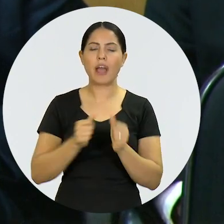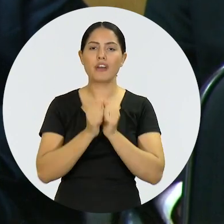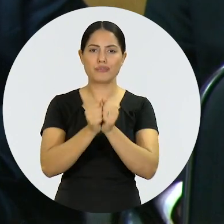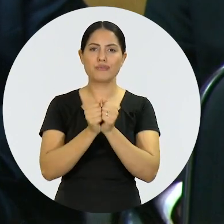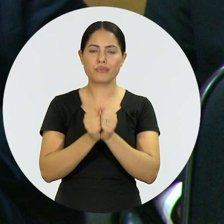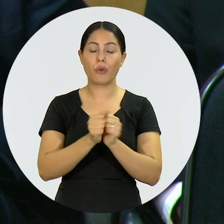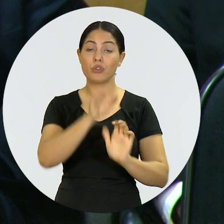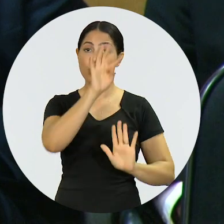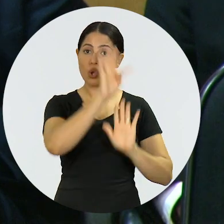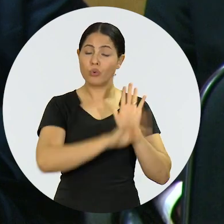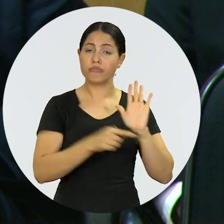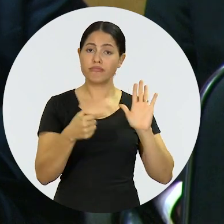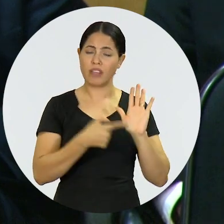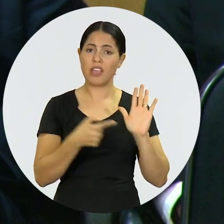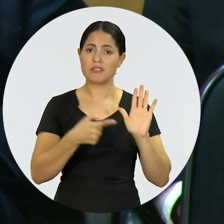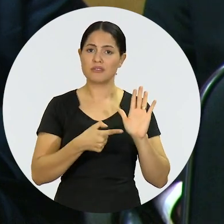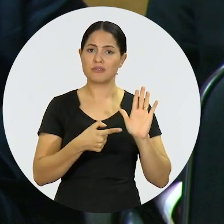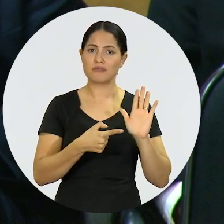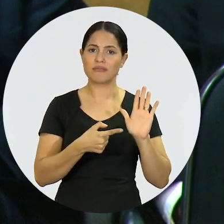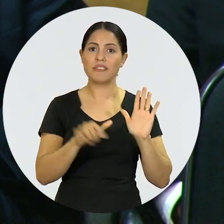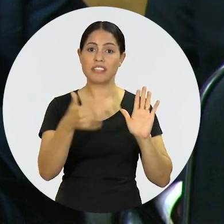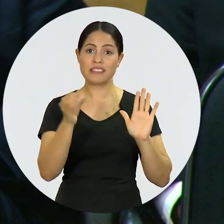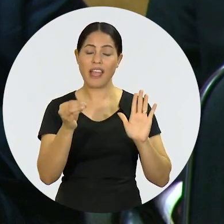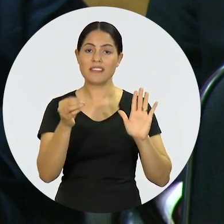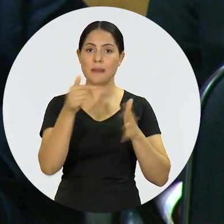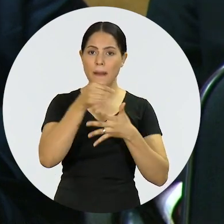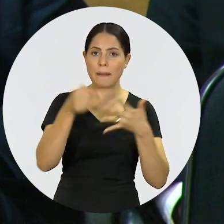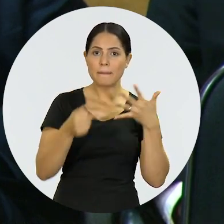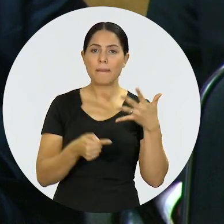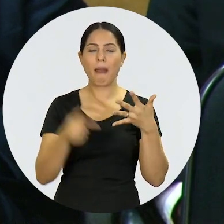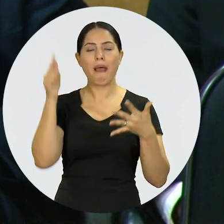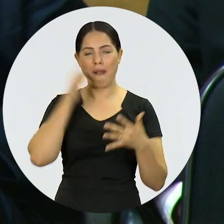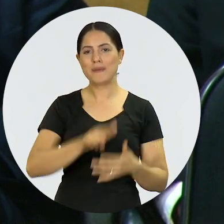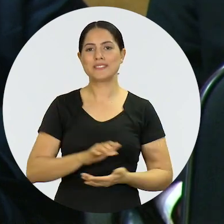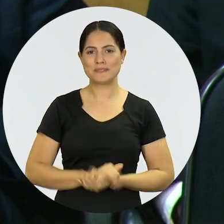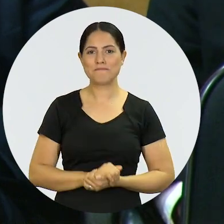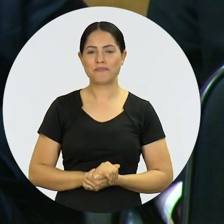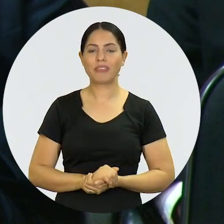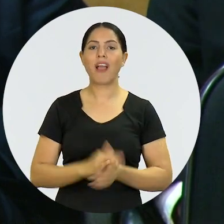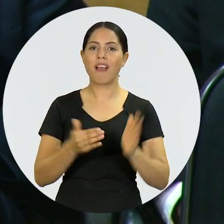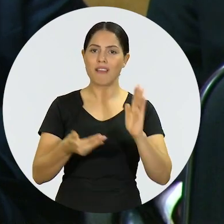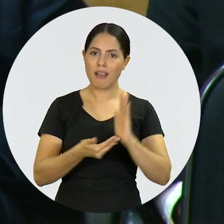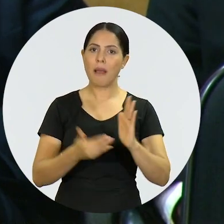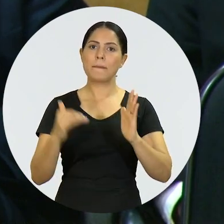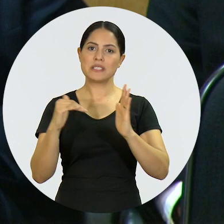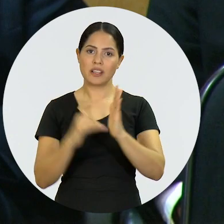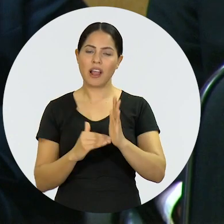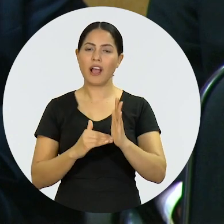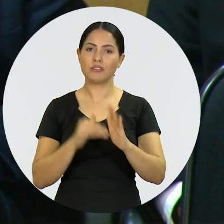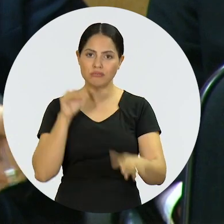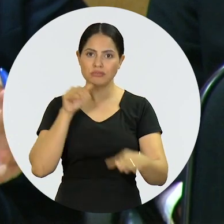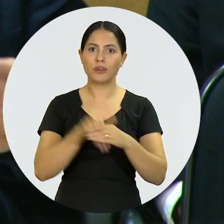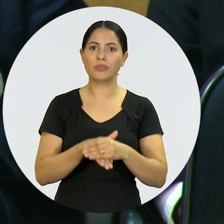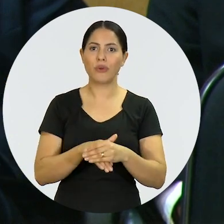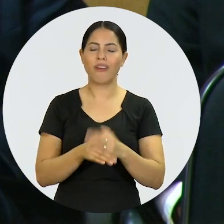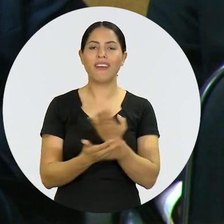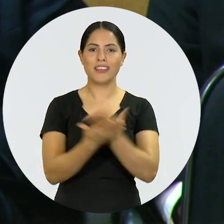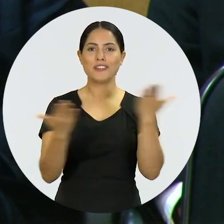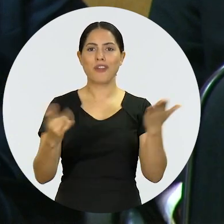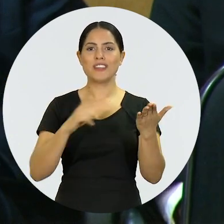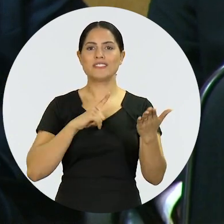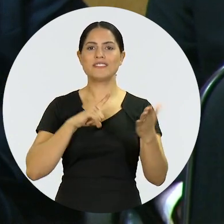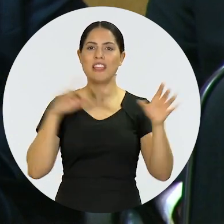Lamacchia, inserir esse texto dentro das 10 medidas, que depois foi votado tanto na Câmara quanto no Senado. E aí nós